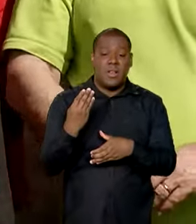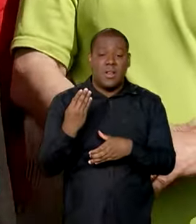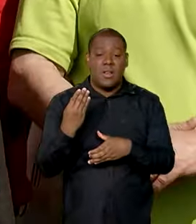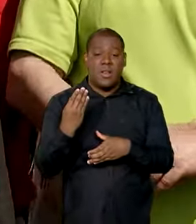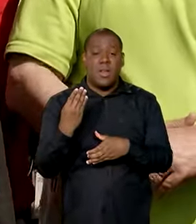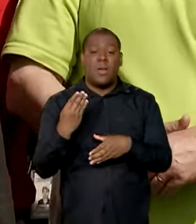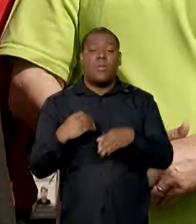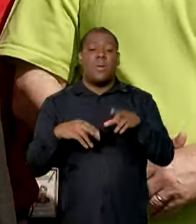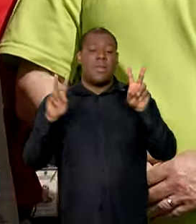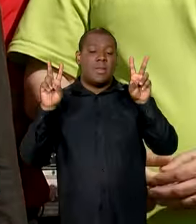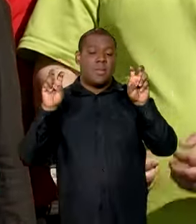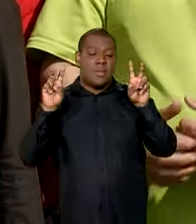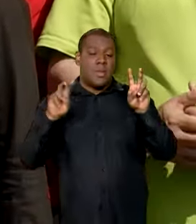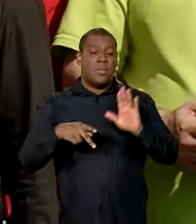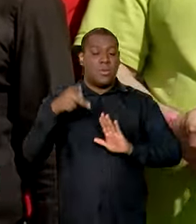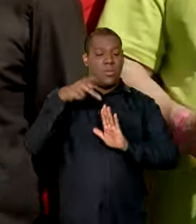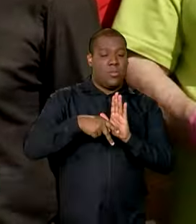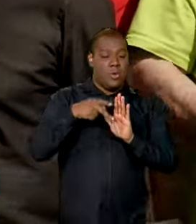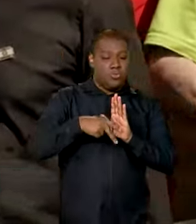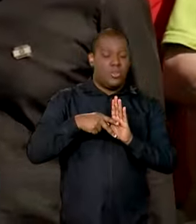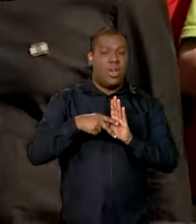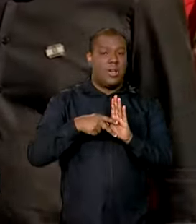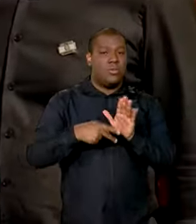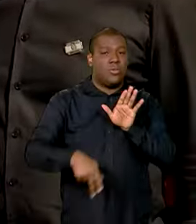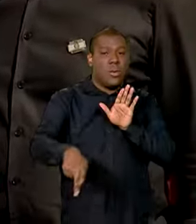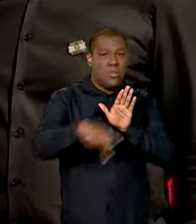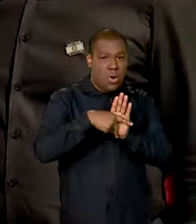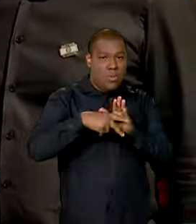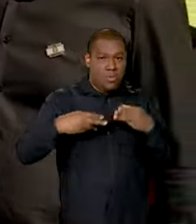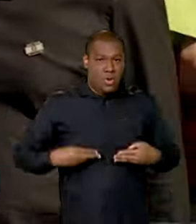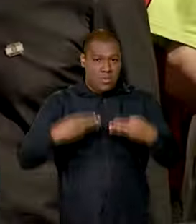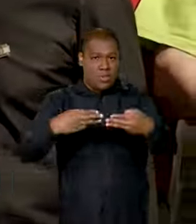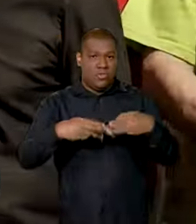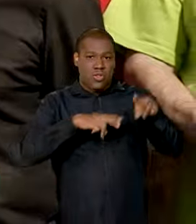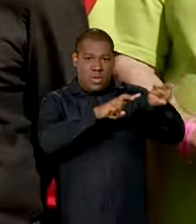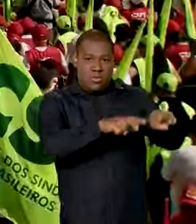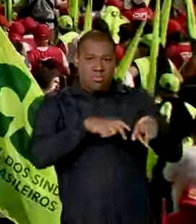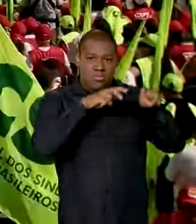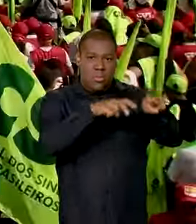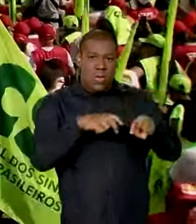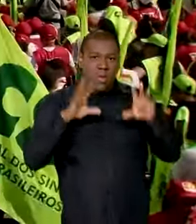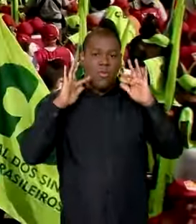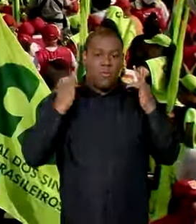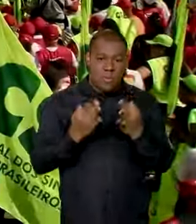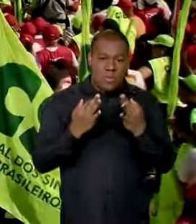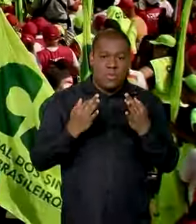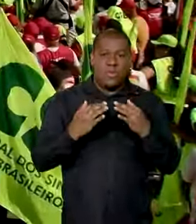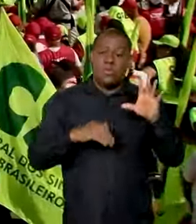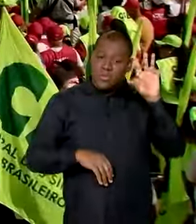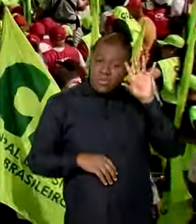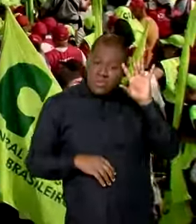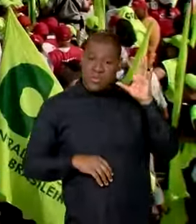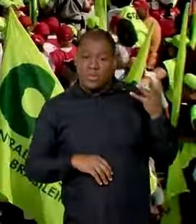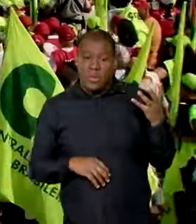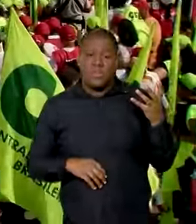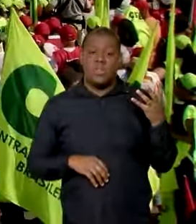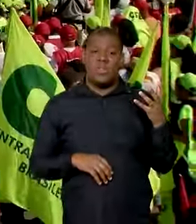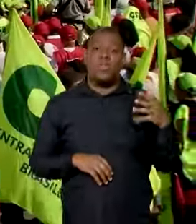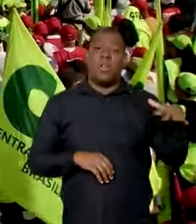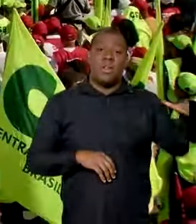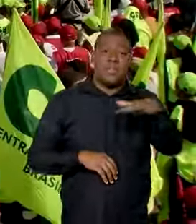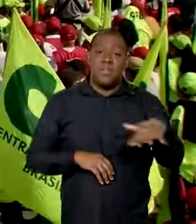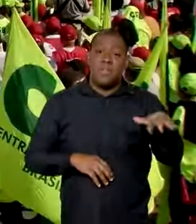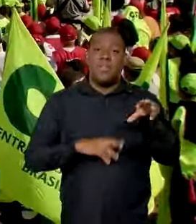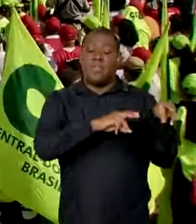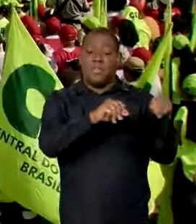de Terra, um projeto do Ministério do Desenvolvimento Agrário e Agricultura Familiar, que resolveria a questão da ocupação de